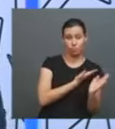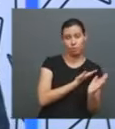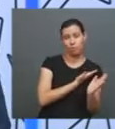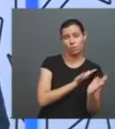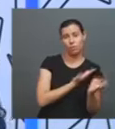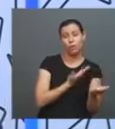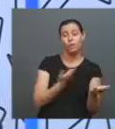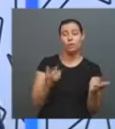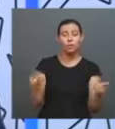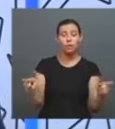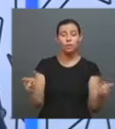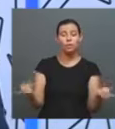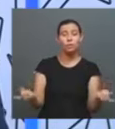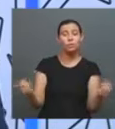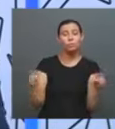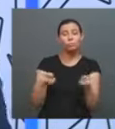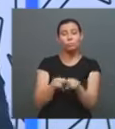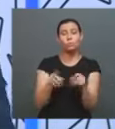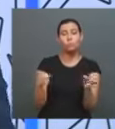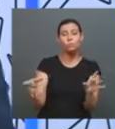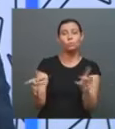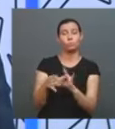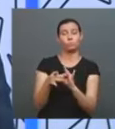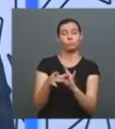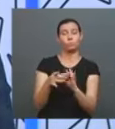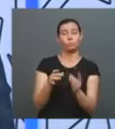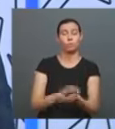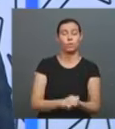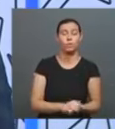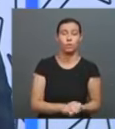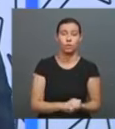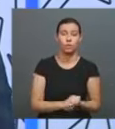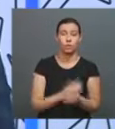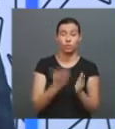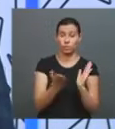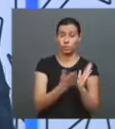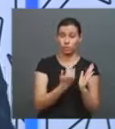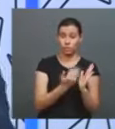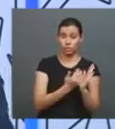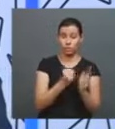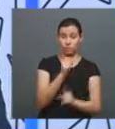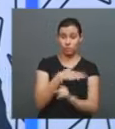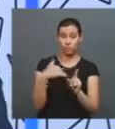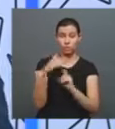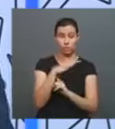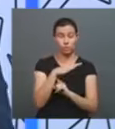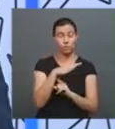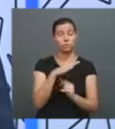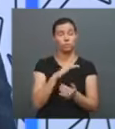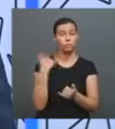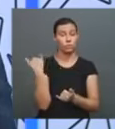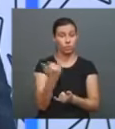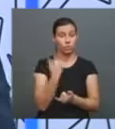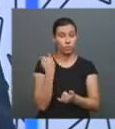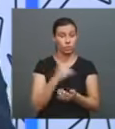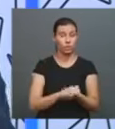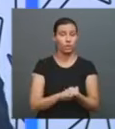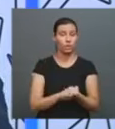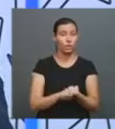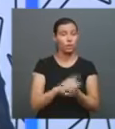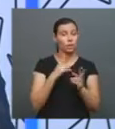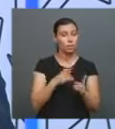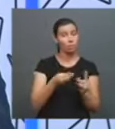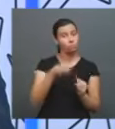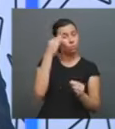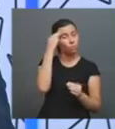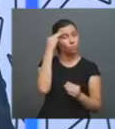por que não os dois podem estar casados juntos, né? É que eu acho que o livro tem uma função social muito importante. Uma função de memória